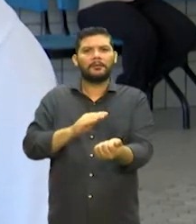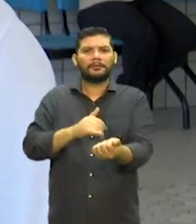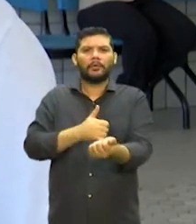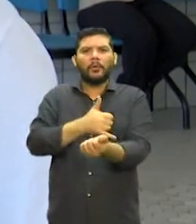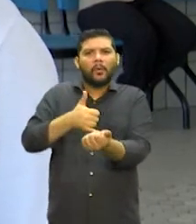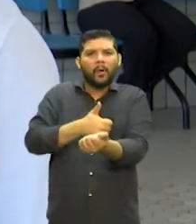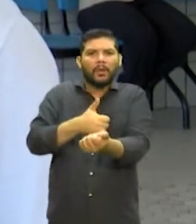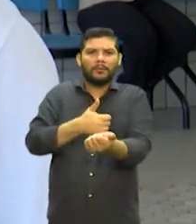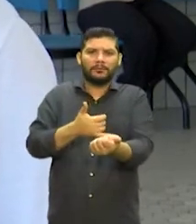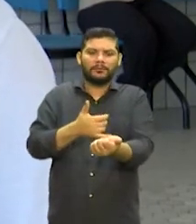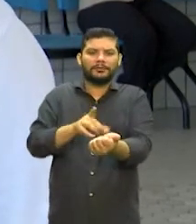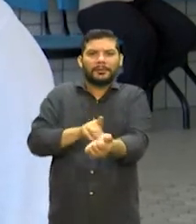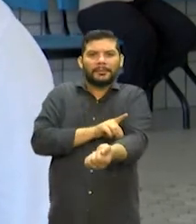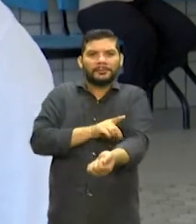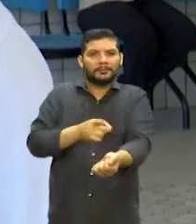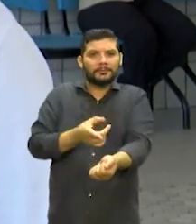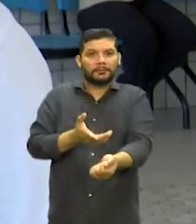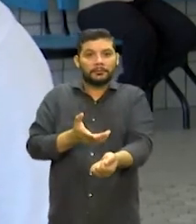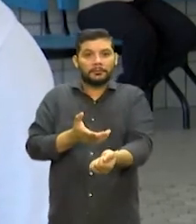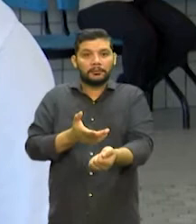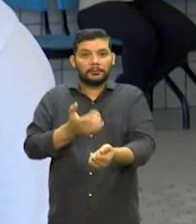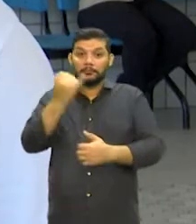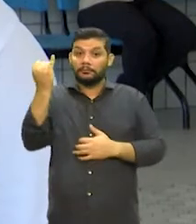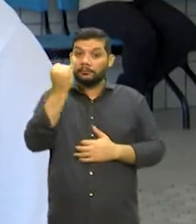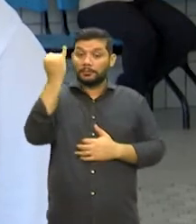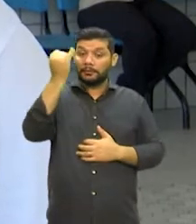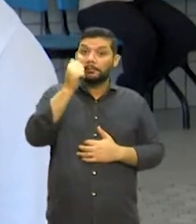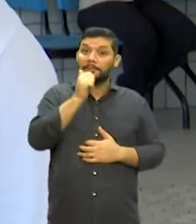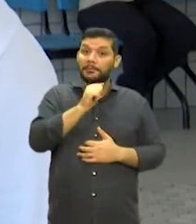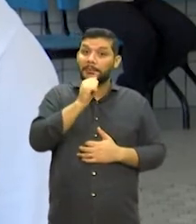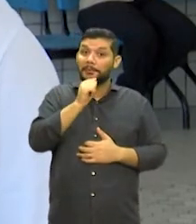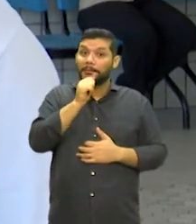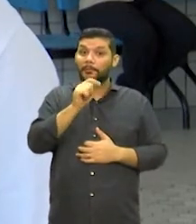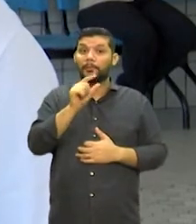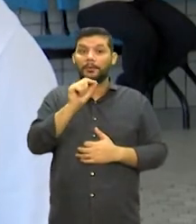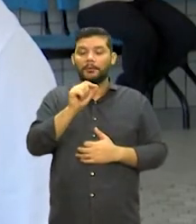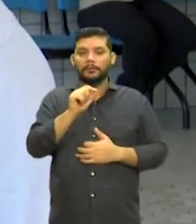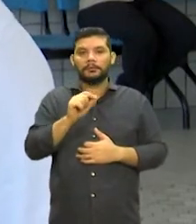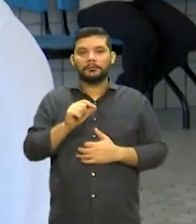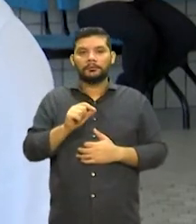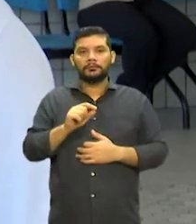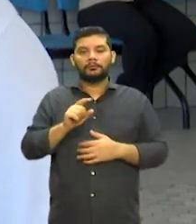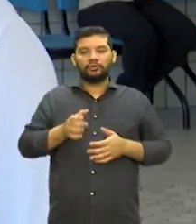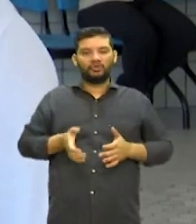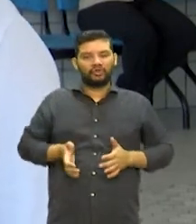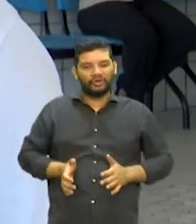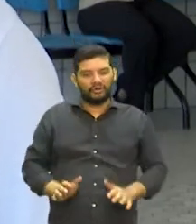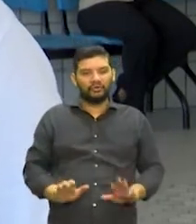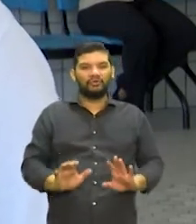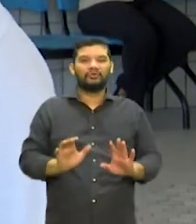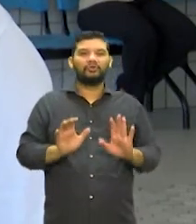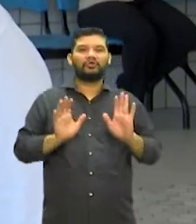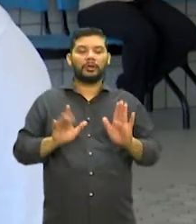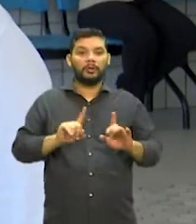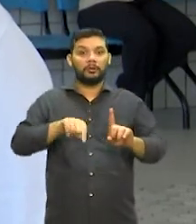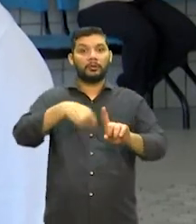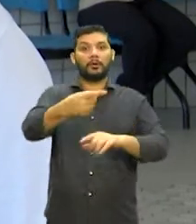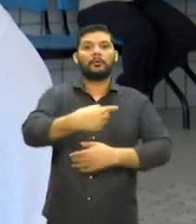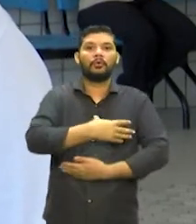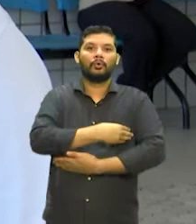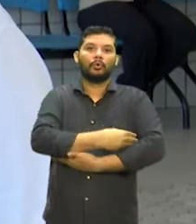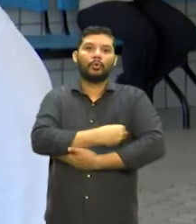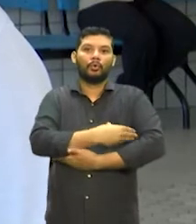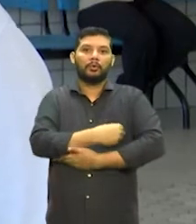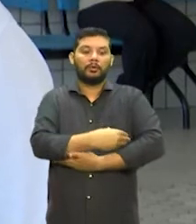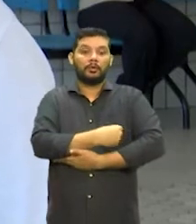por aí vai. Para a mãe é muito importante também, porque uma mulher que após o parto logo amamenta, ela ajuda o útero a